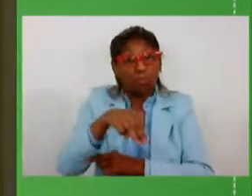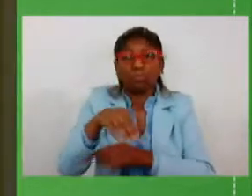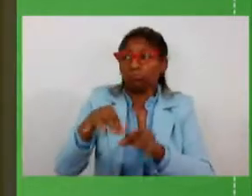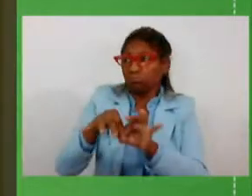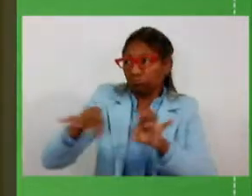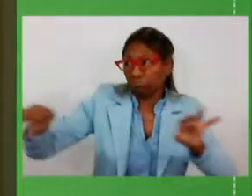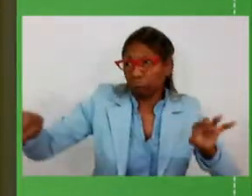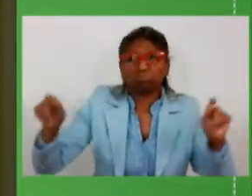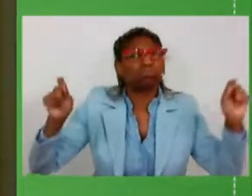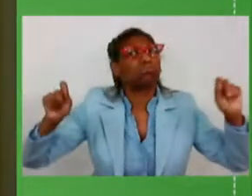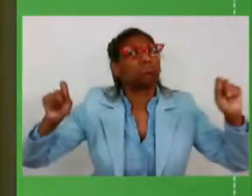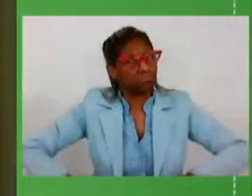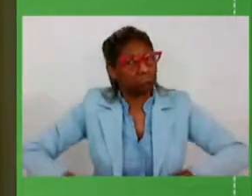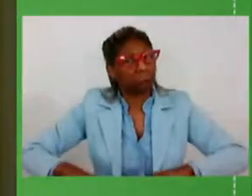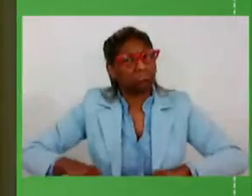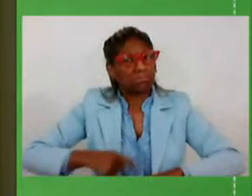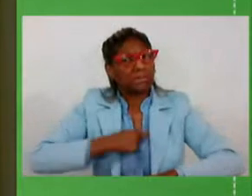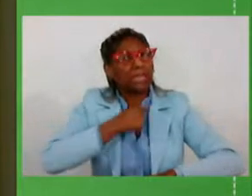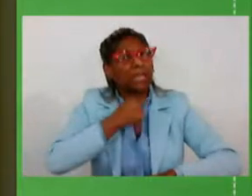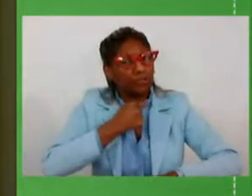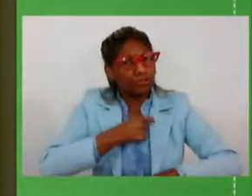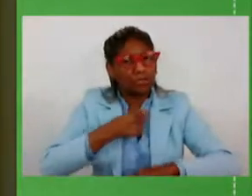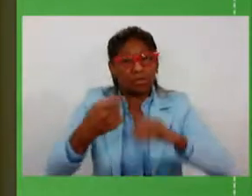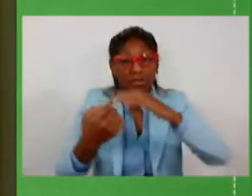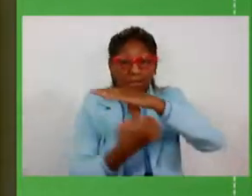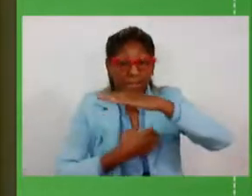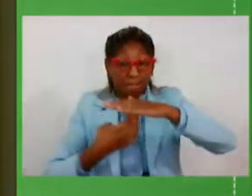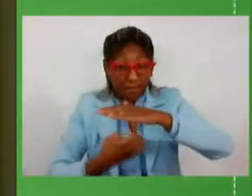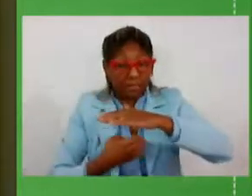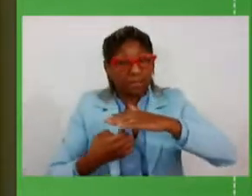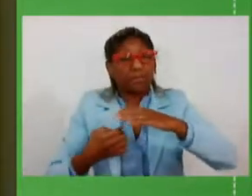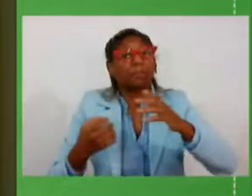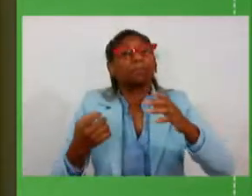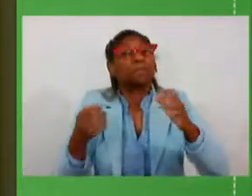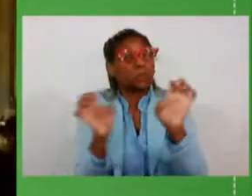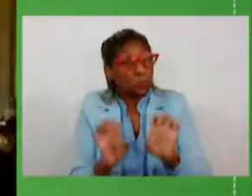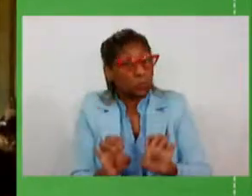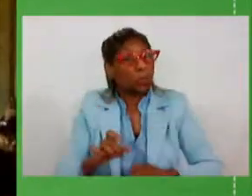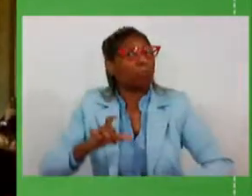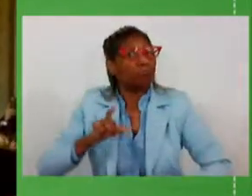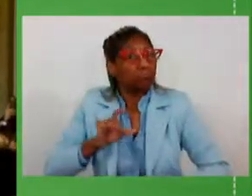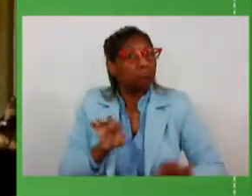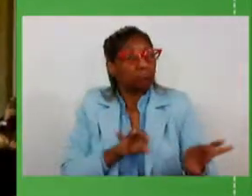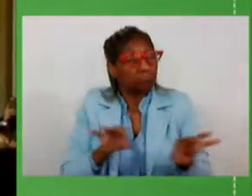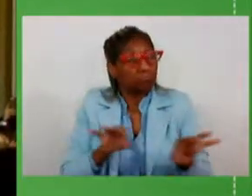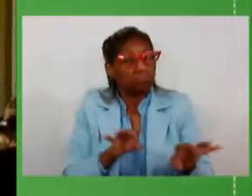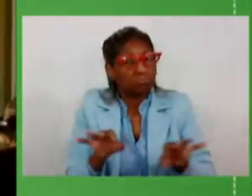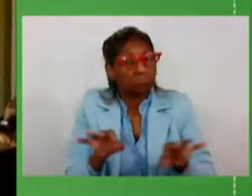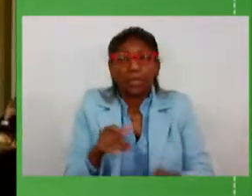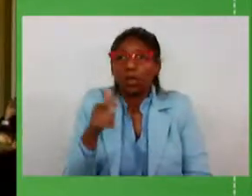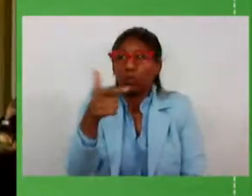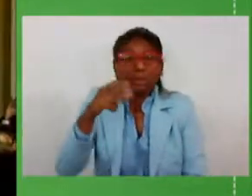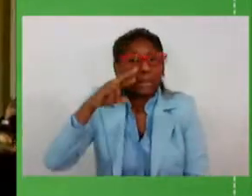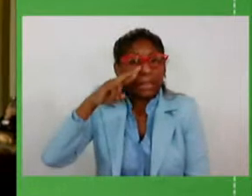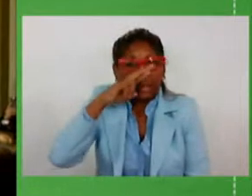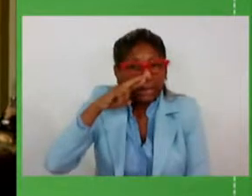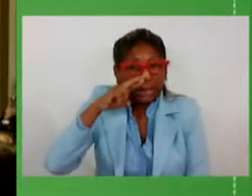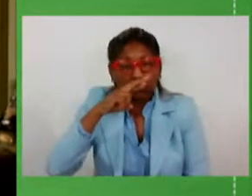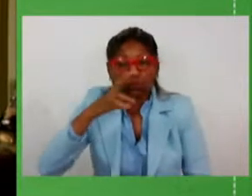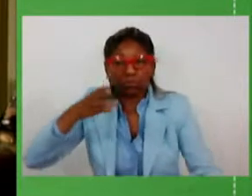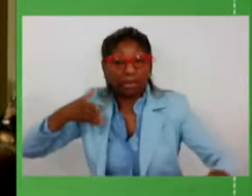suficiente para garantir empresas de boa estrutura, sem submeter ao risco de entradas de empresas